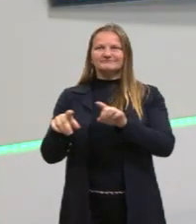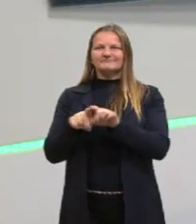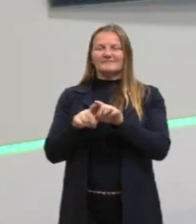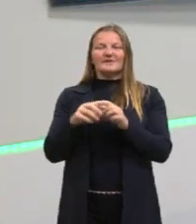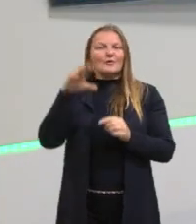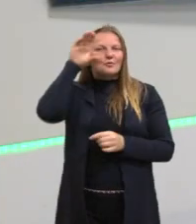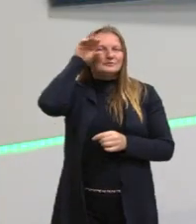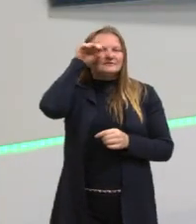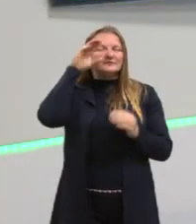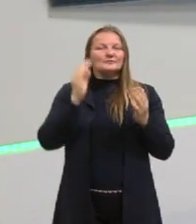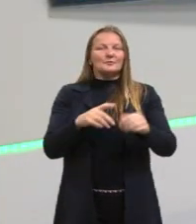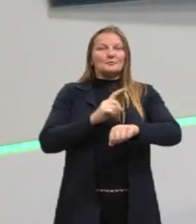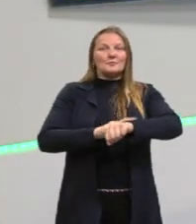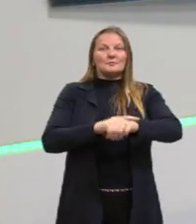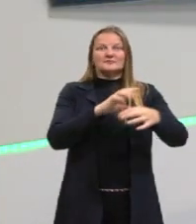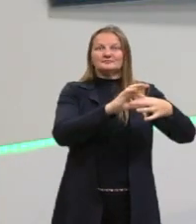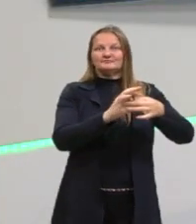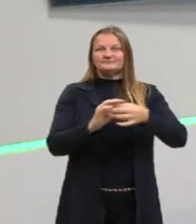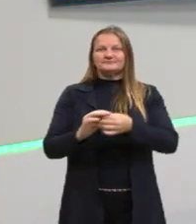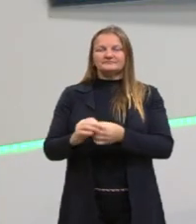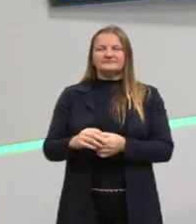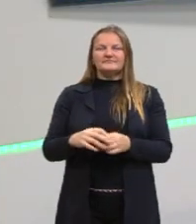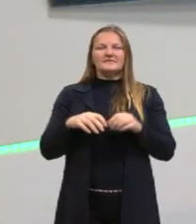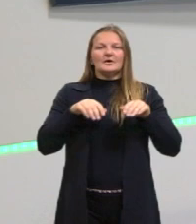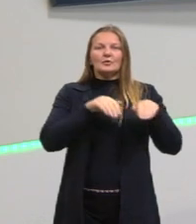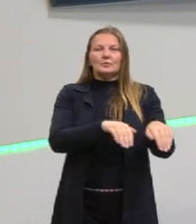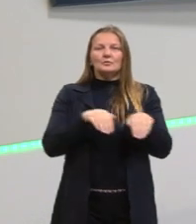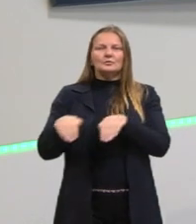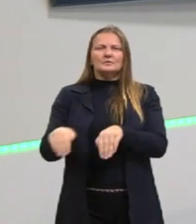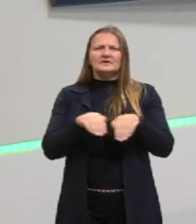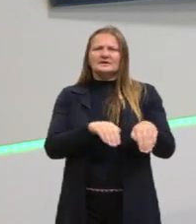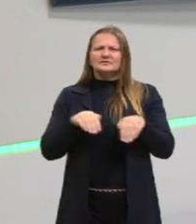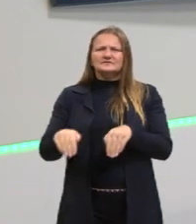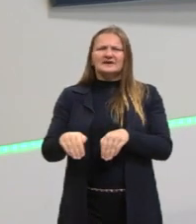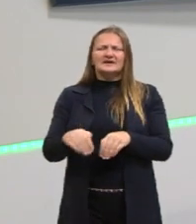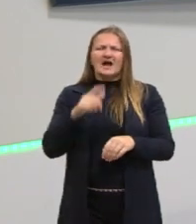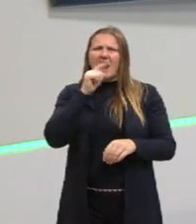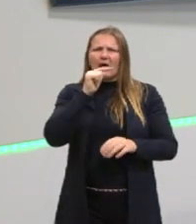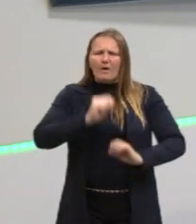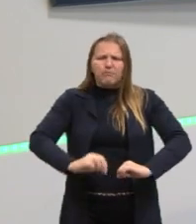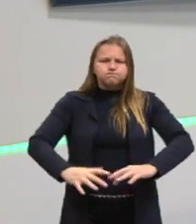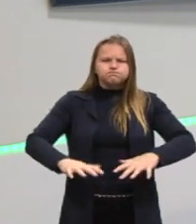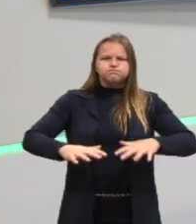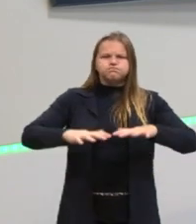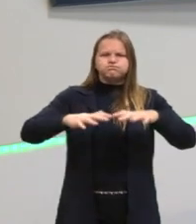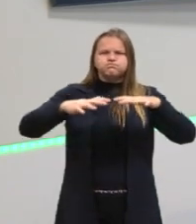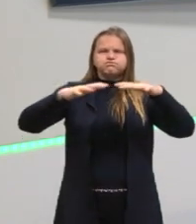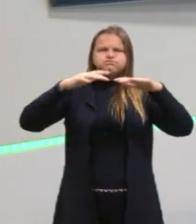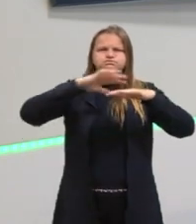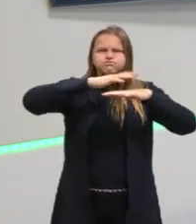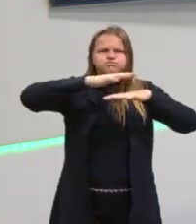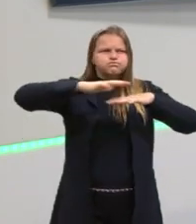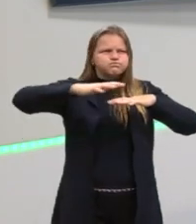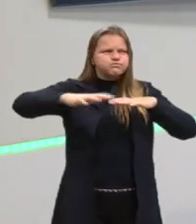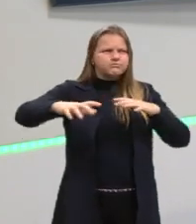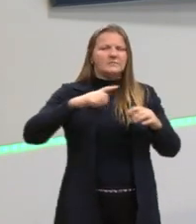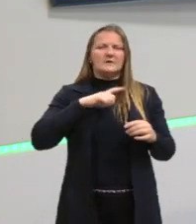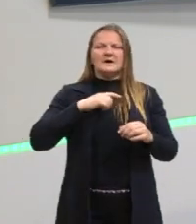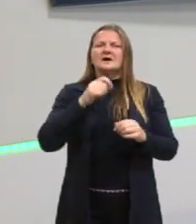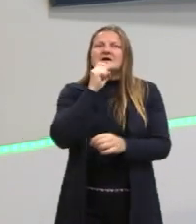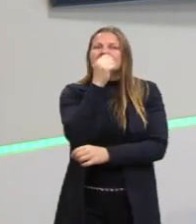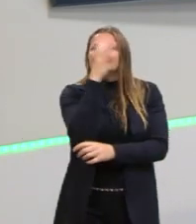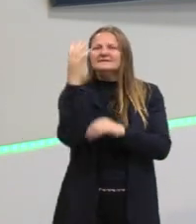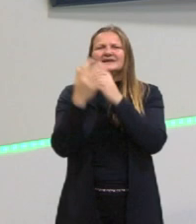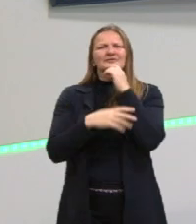observando nesse momento, por exemplo, a Austrália enfrentando enormes enchentes, essa intervenção na natureza está